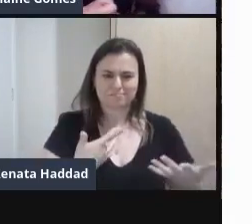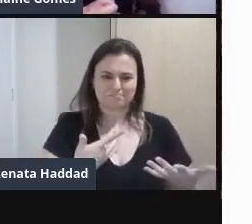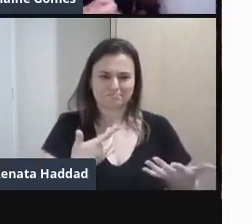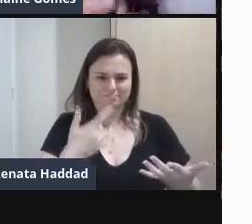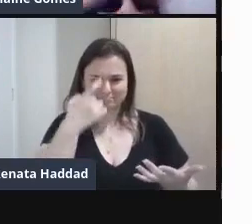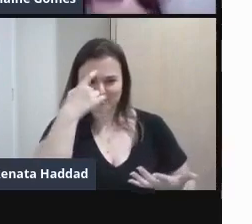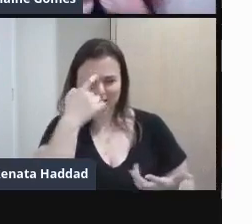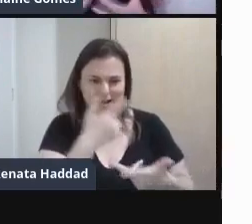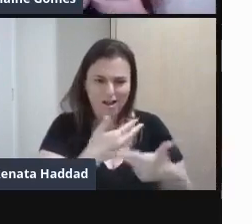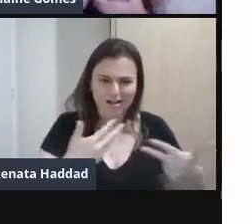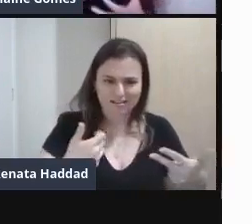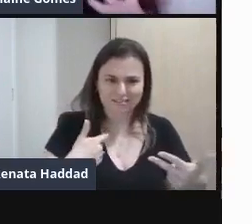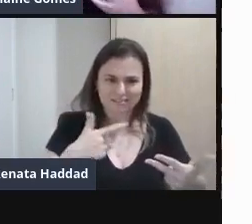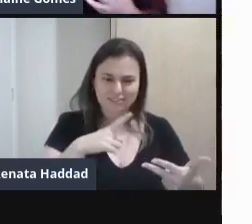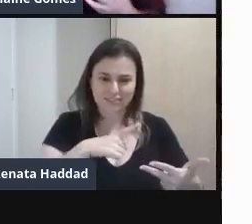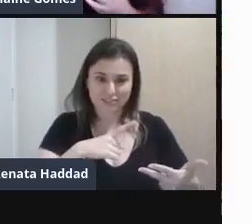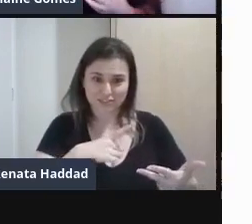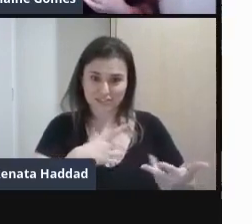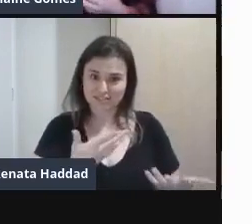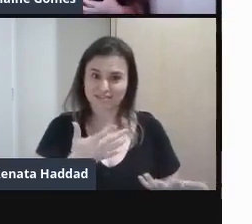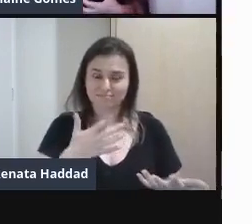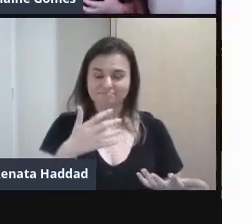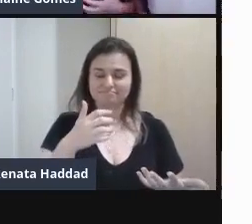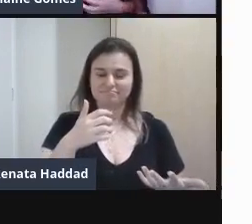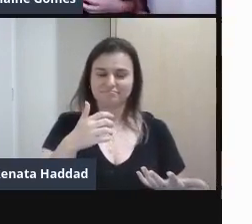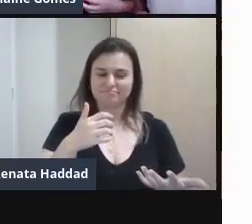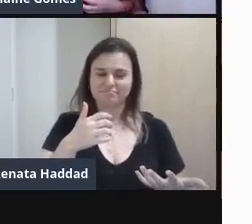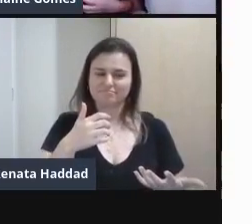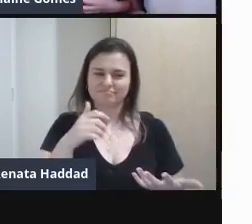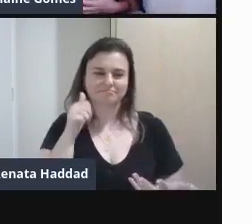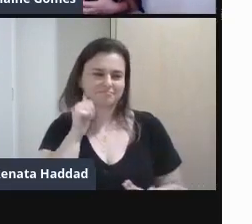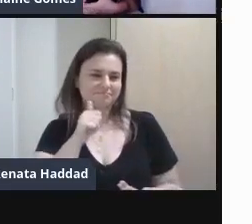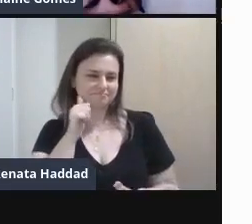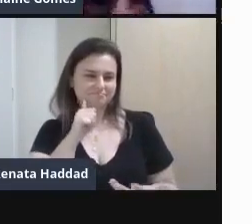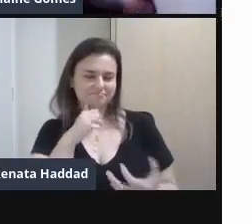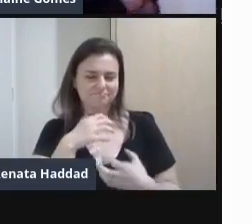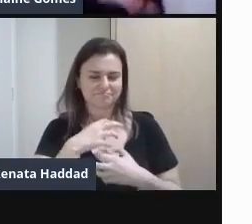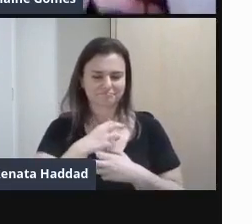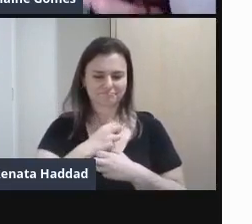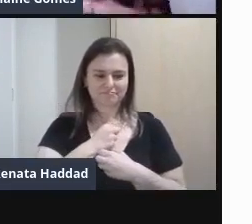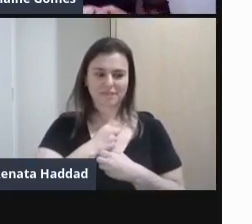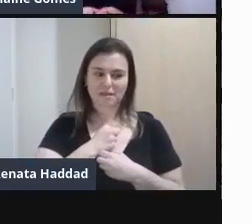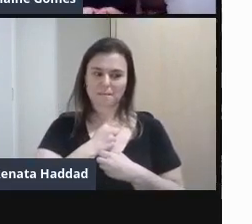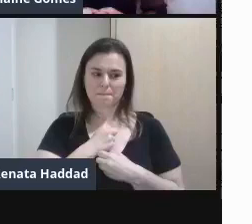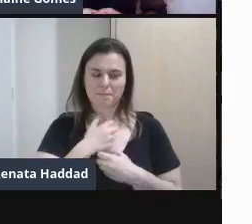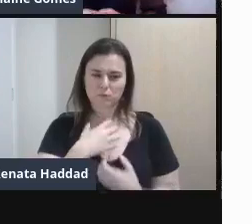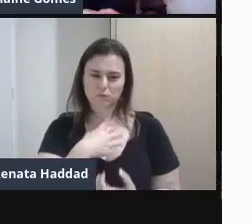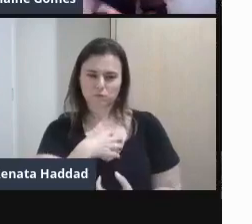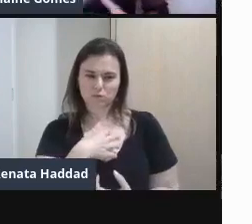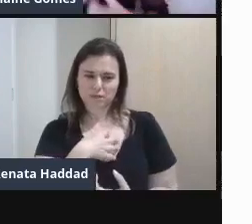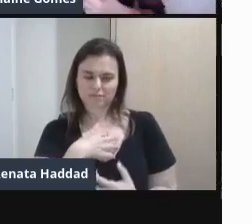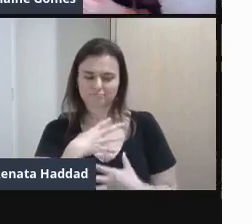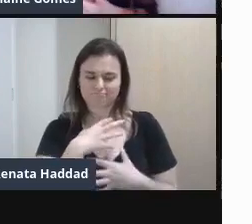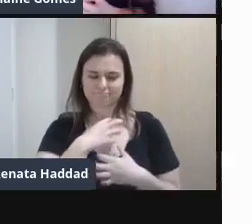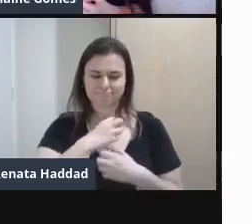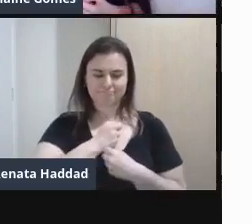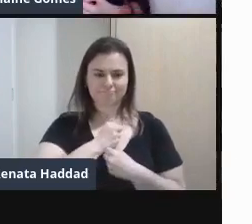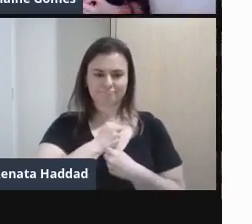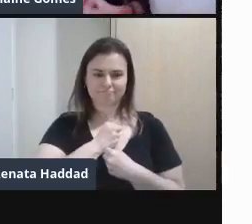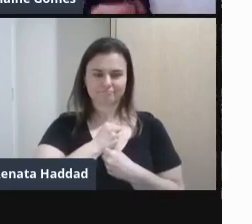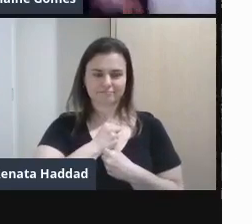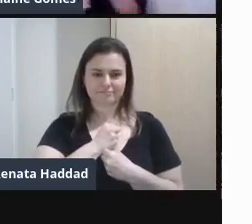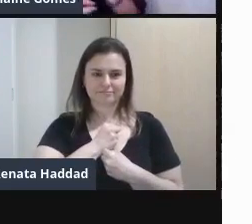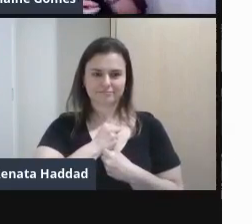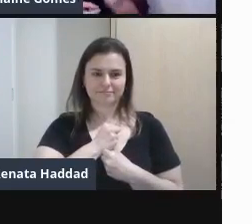Ela Tinha uma personalidade Um pouco mais Introspectiva E aí Ela acaba se fechando Ela se fecha